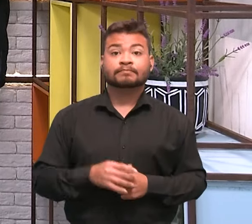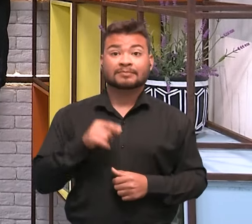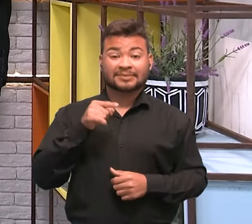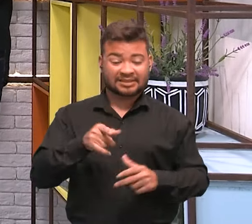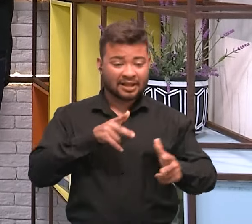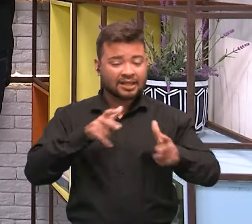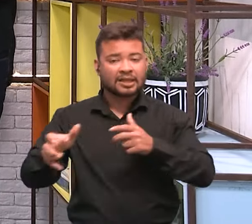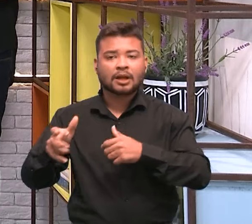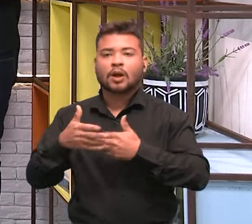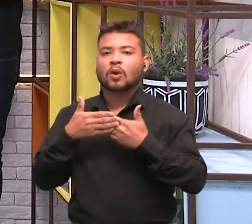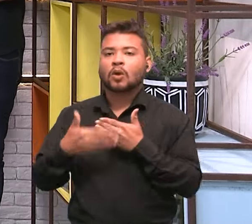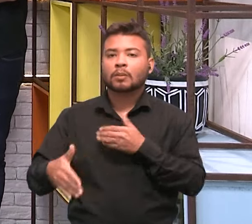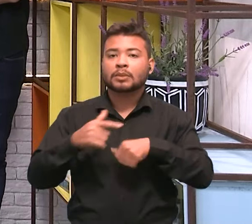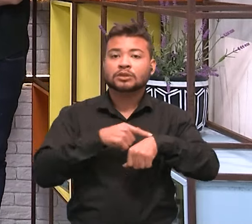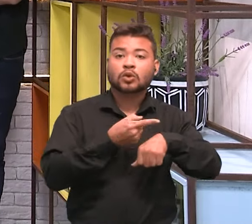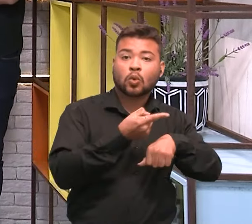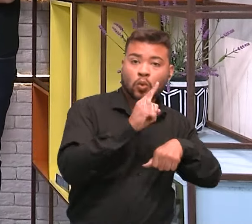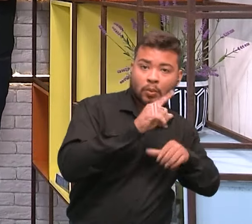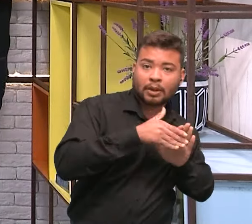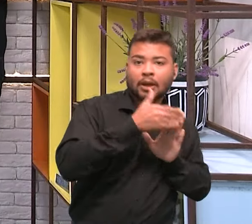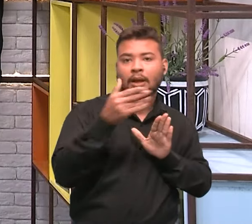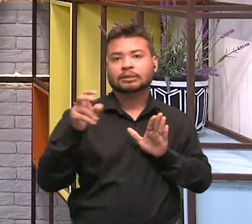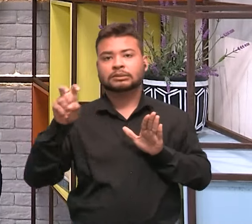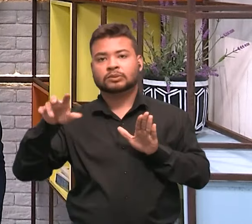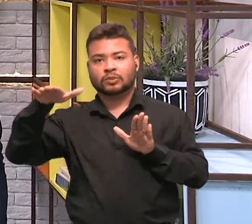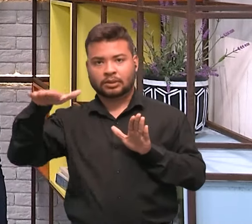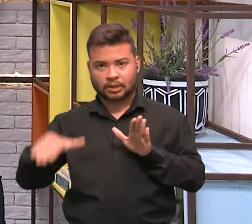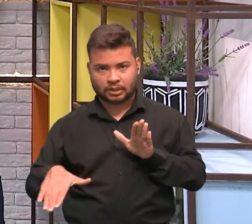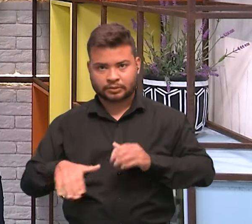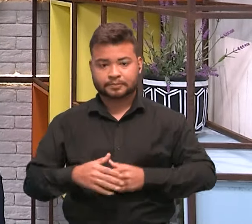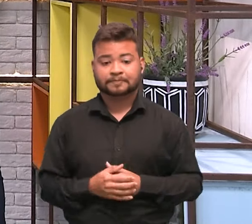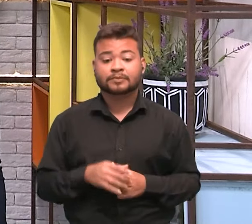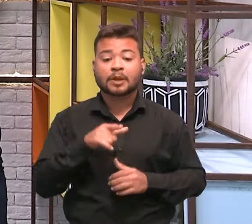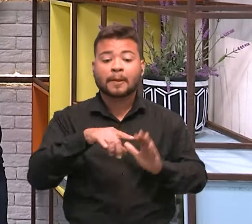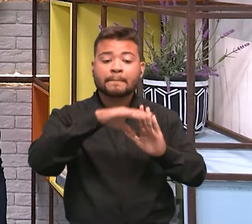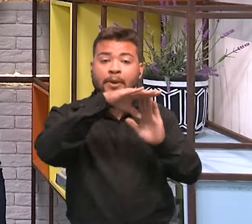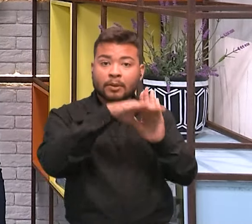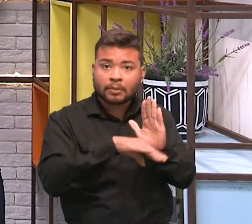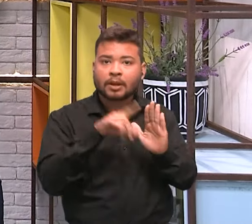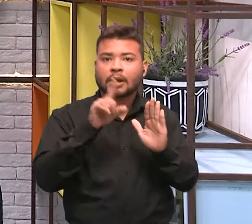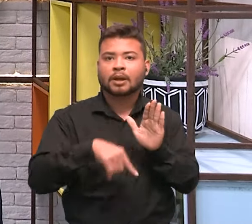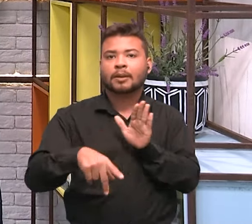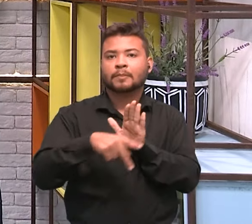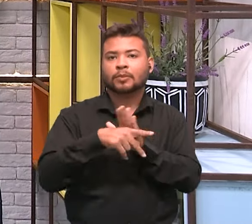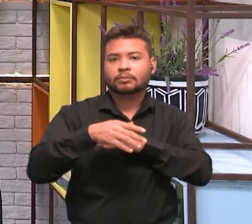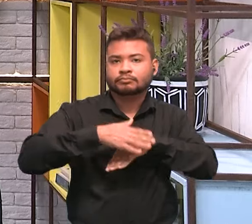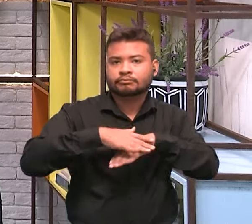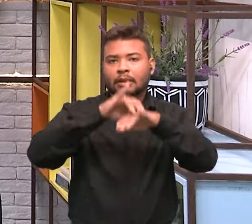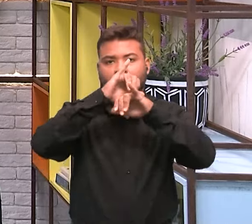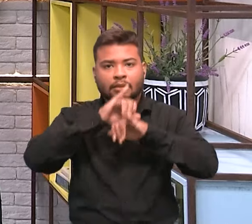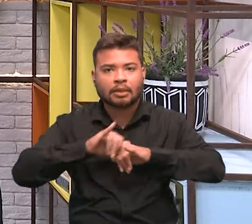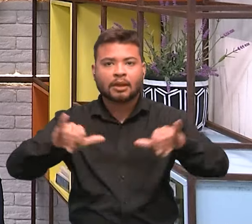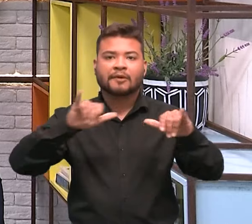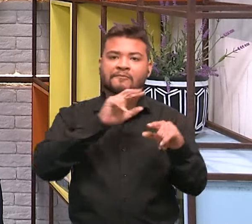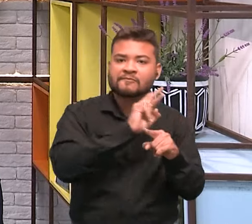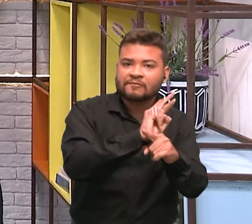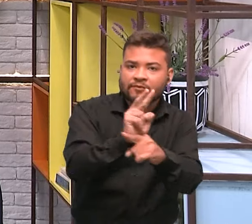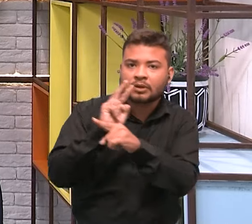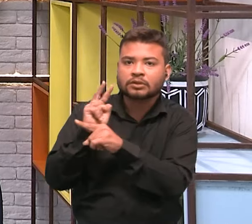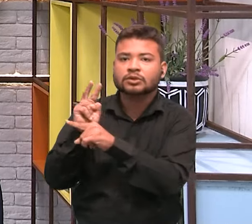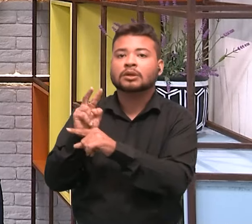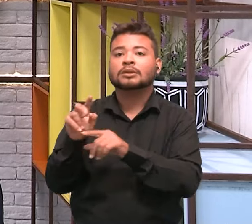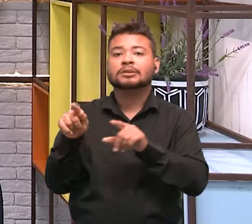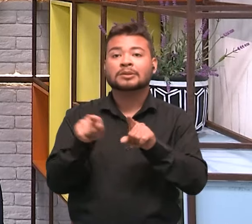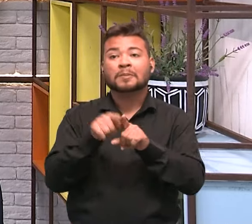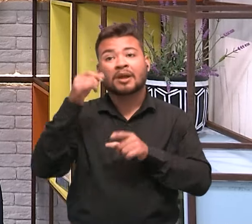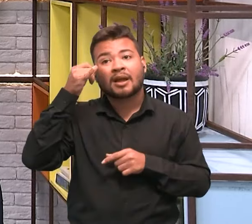vai dar uma até às cinco horas da tarde. A programação faz parte da campanha de vigilância, prevenção e controle das hepatites virais.